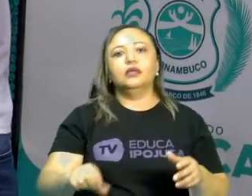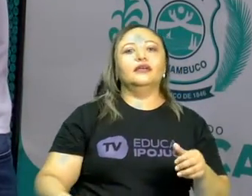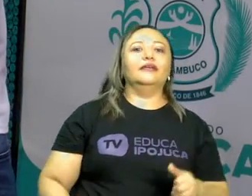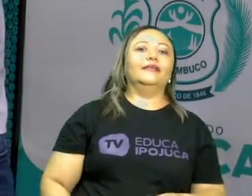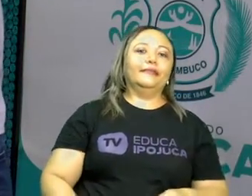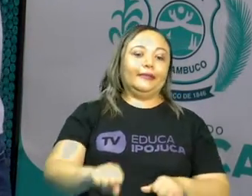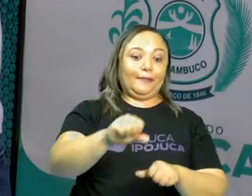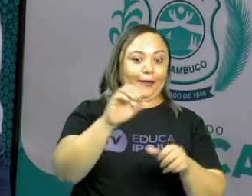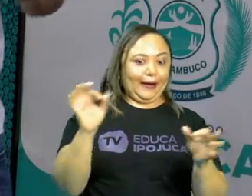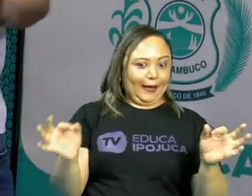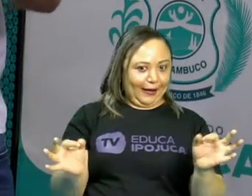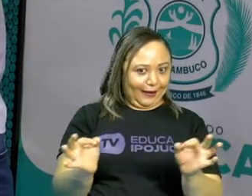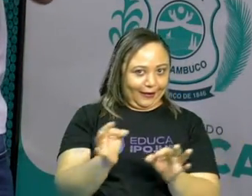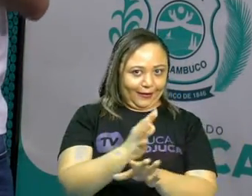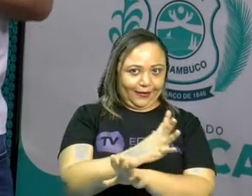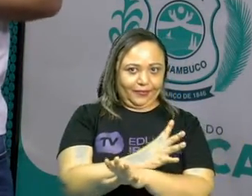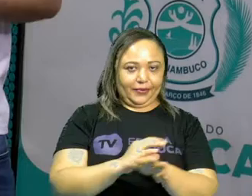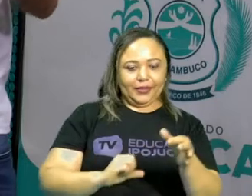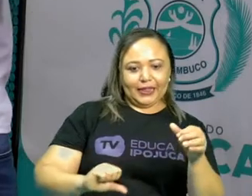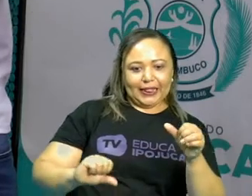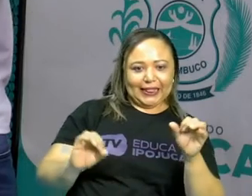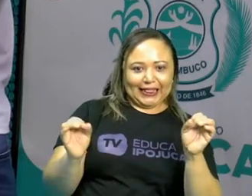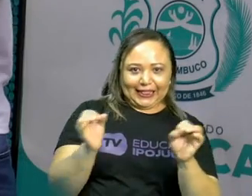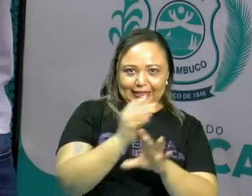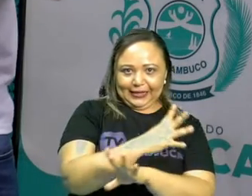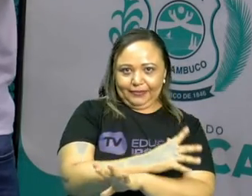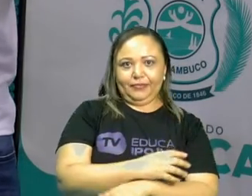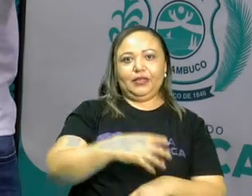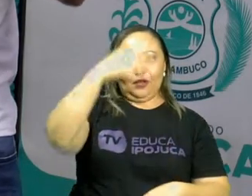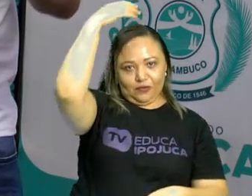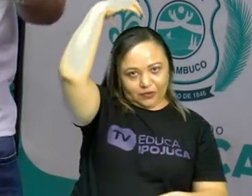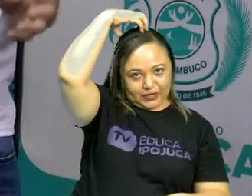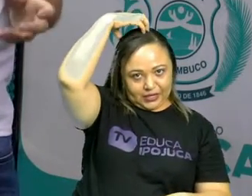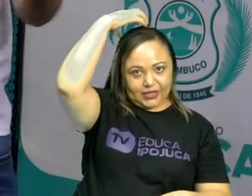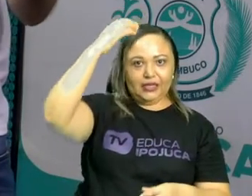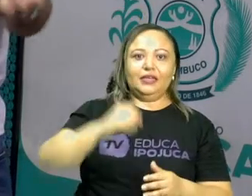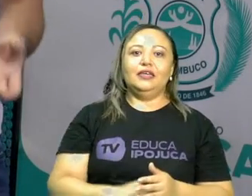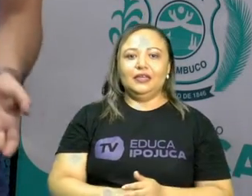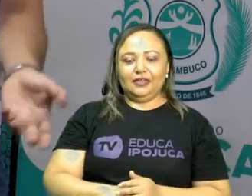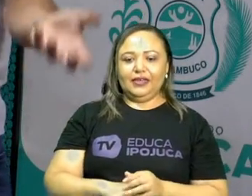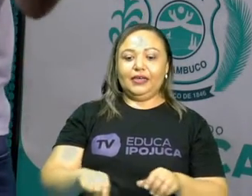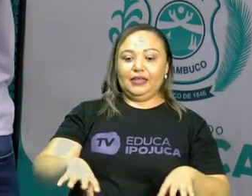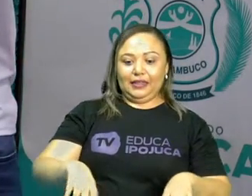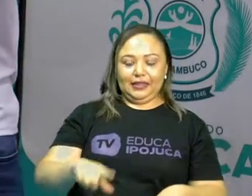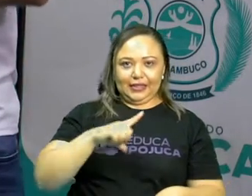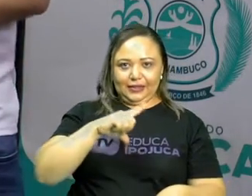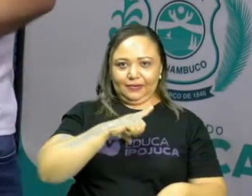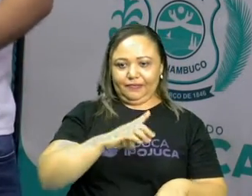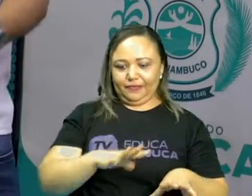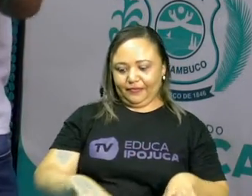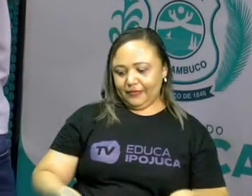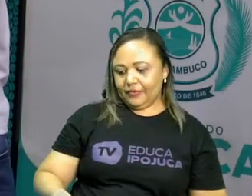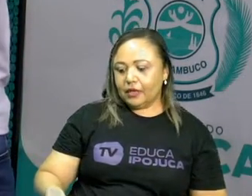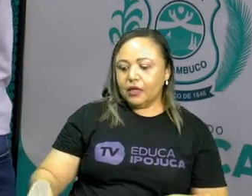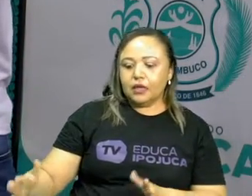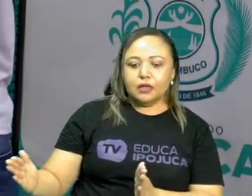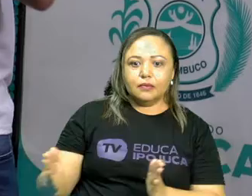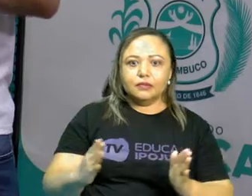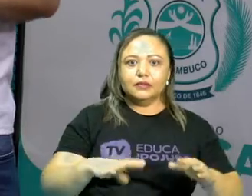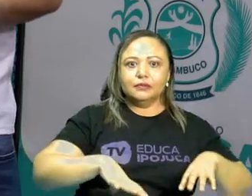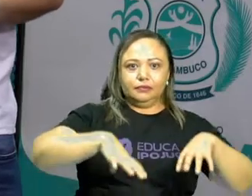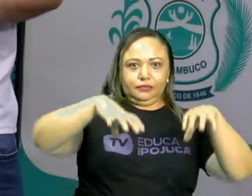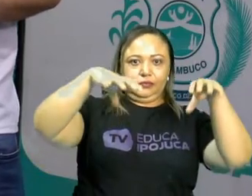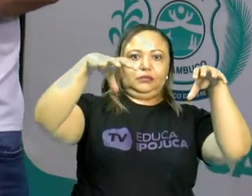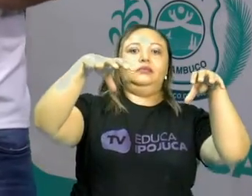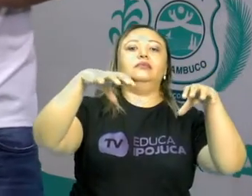descentralização política que havia ali na Idade Média, para marcar um novo período que é a centralização